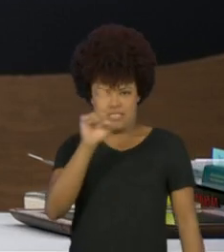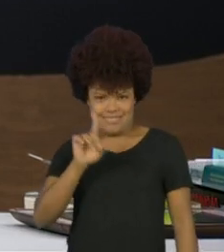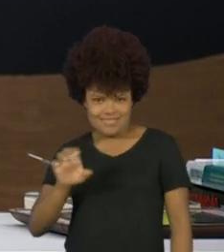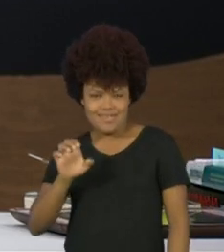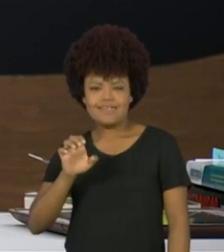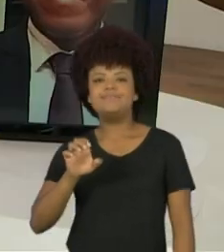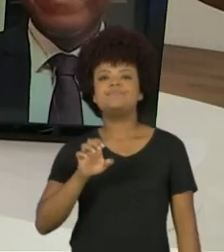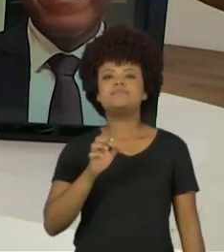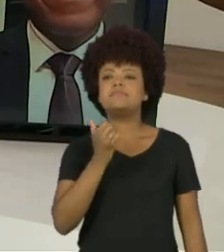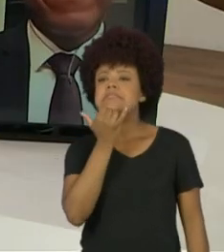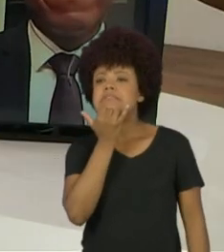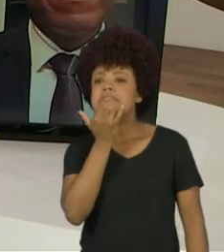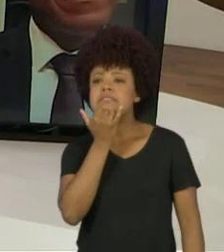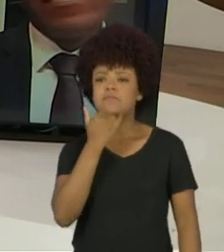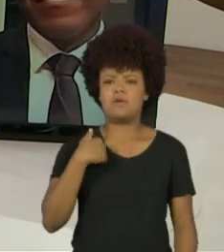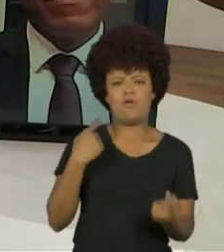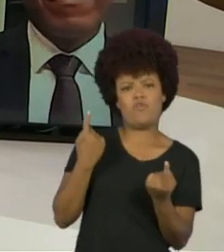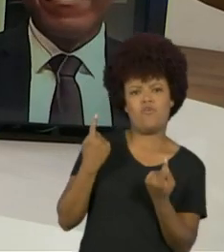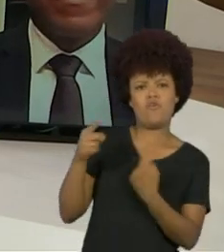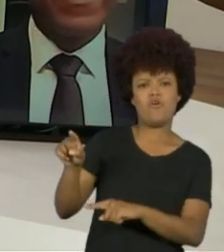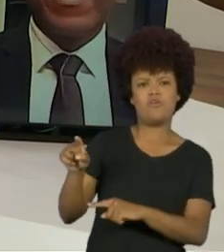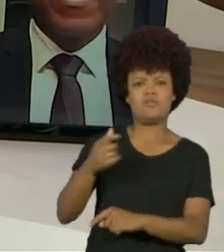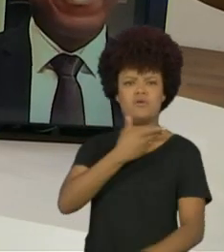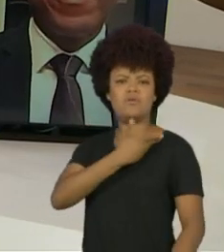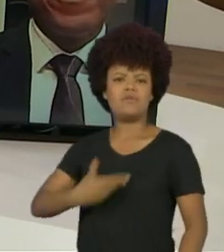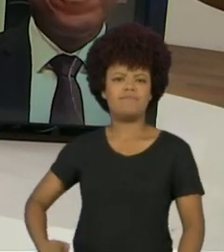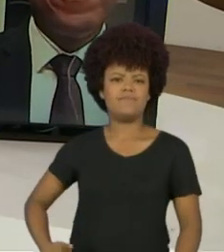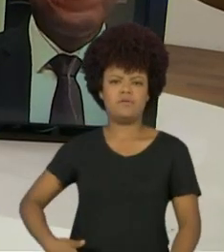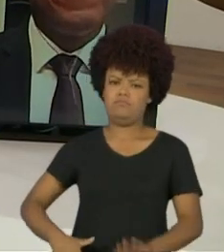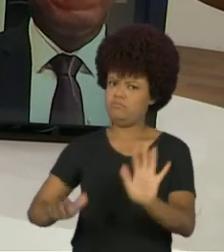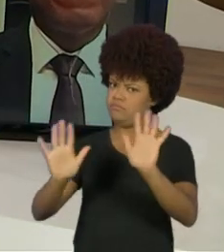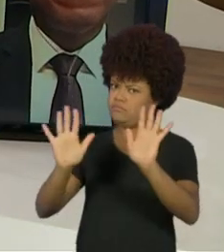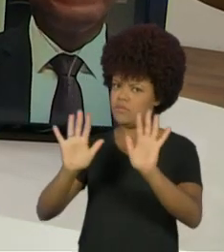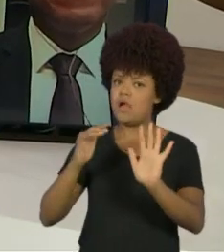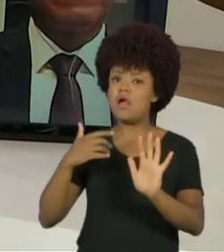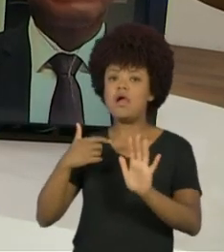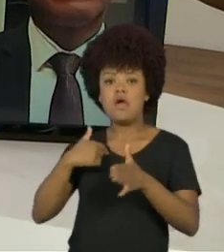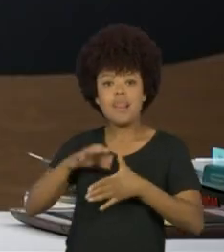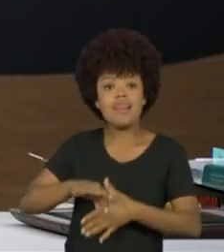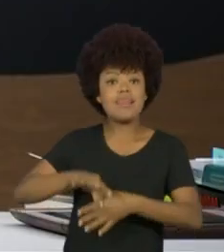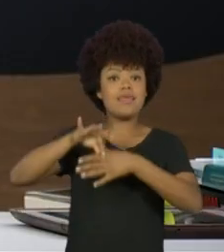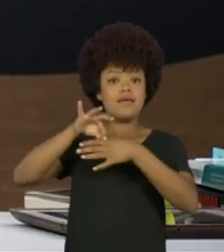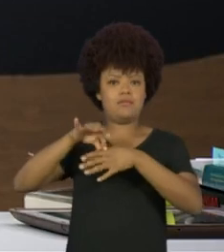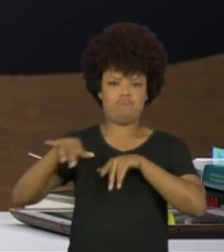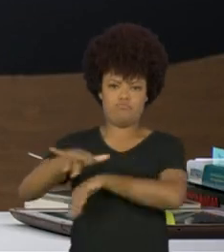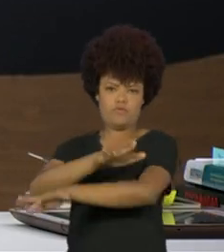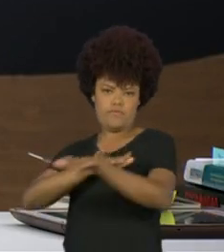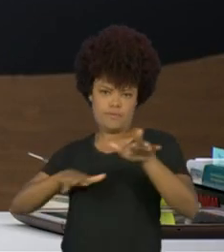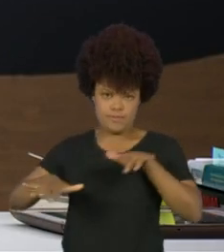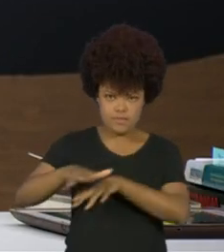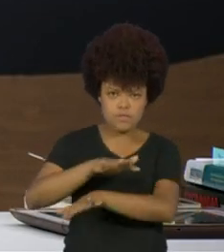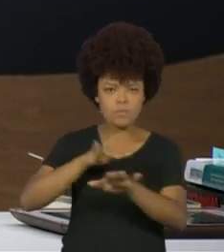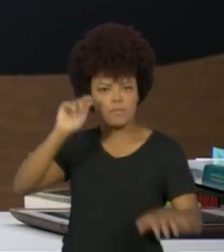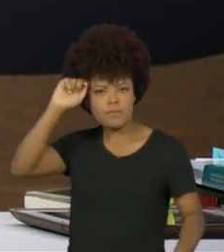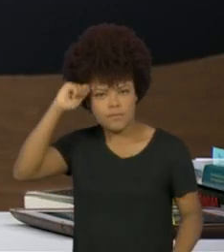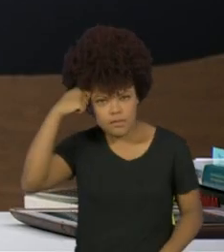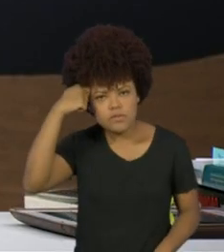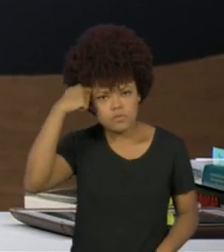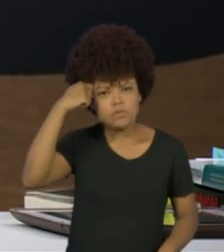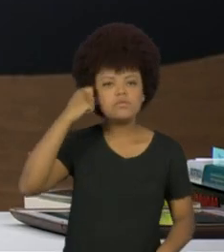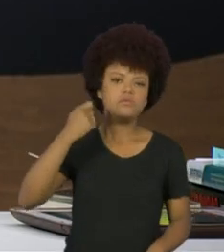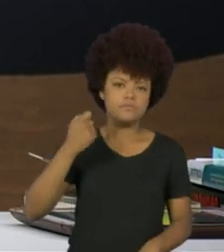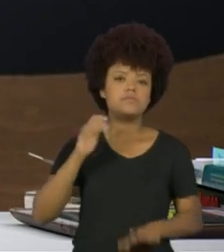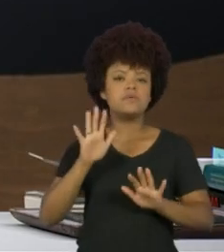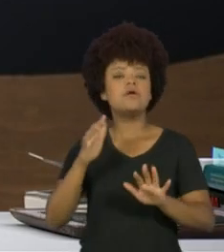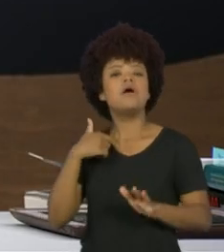líder do movimento negro. Ele só queria saber desse aspecto de lideranças sociais e políticas mais amplas, de massa.